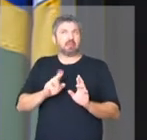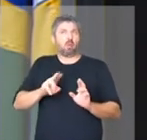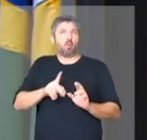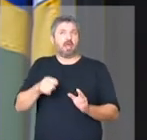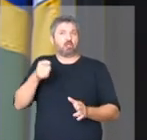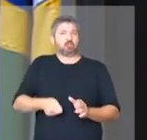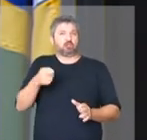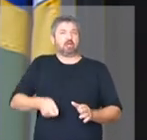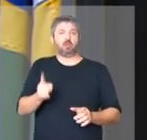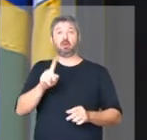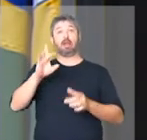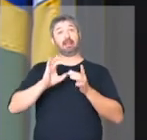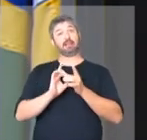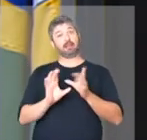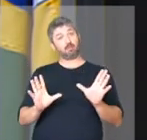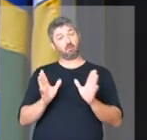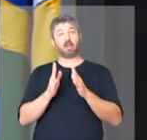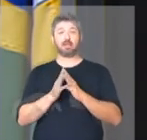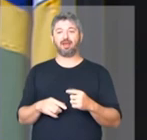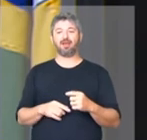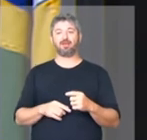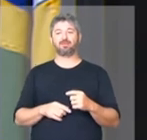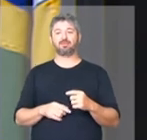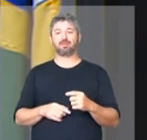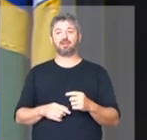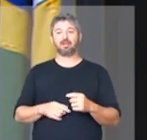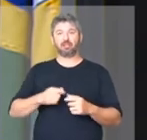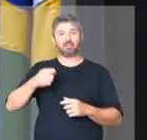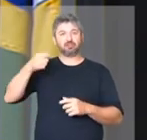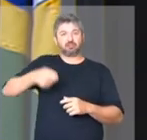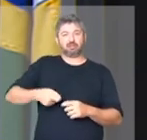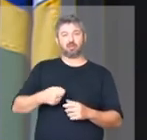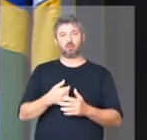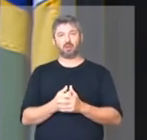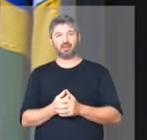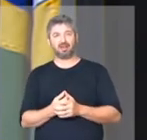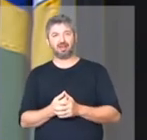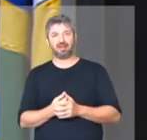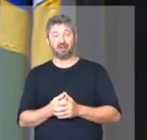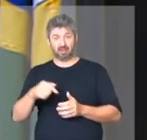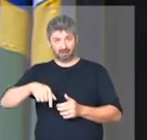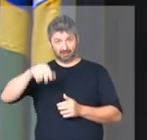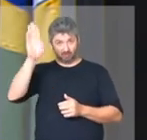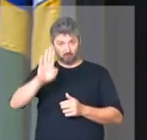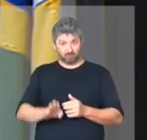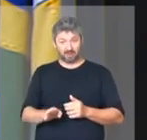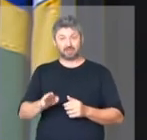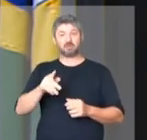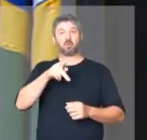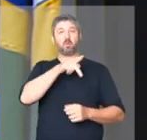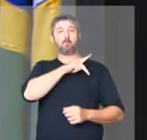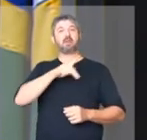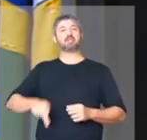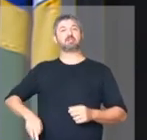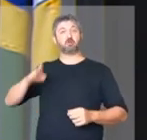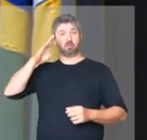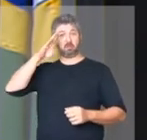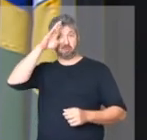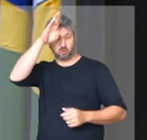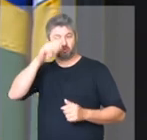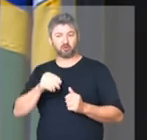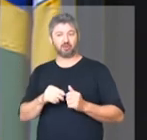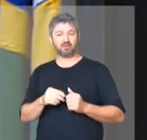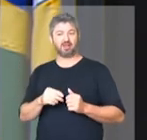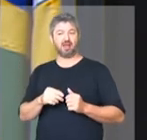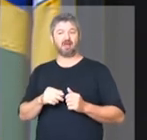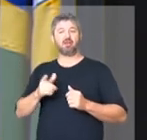Ela é uma democracia para eles. E quer dizer que aqui no Brasil, onde o presidente Bolsonaro anda com